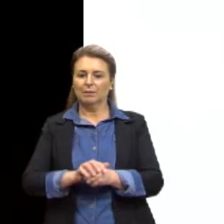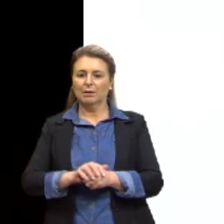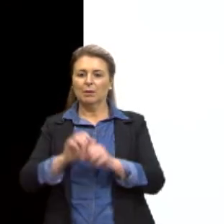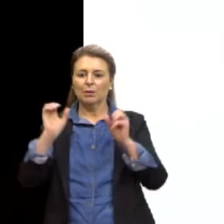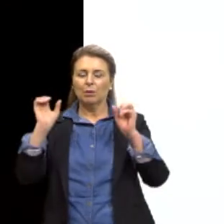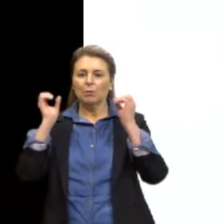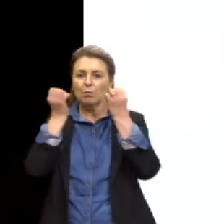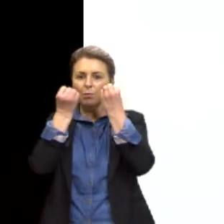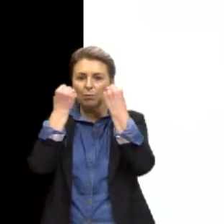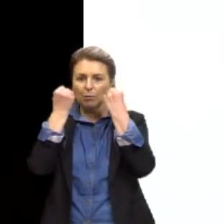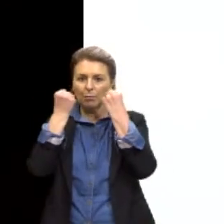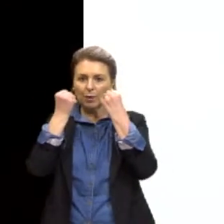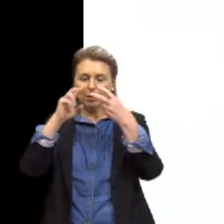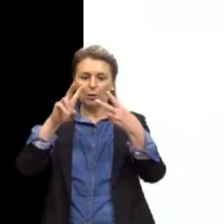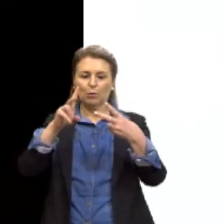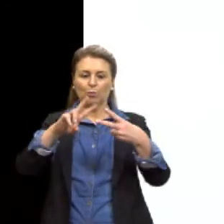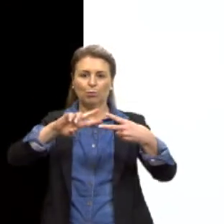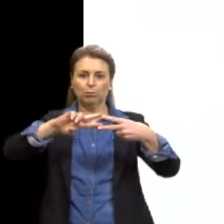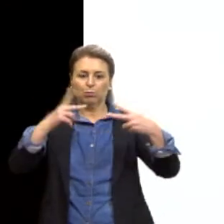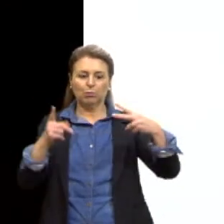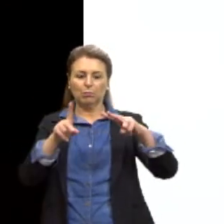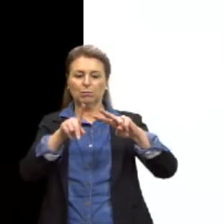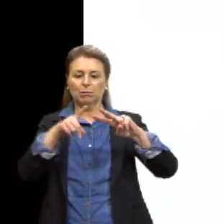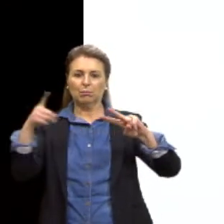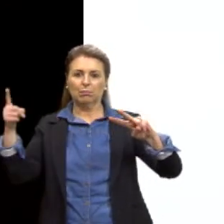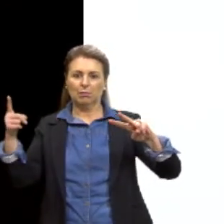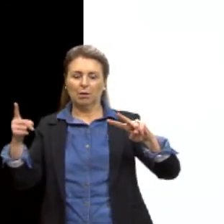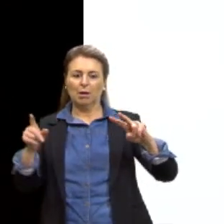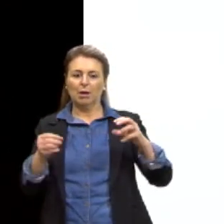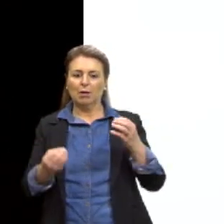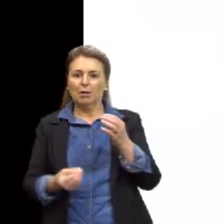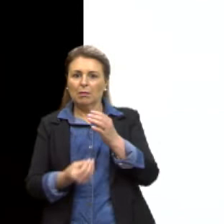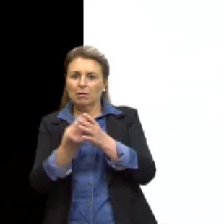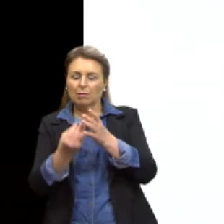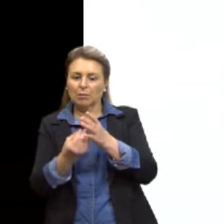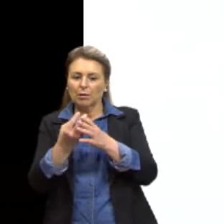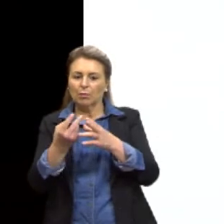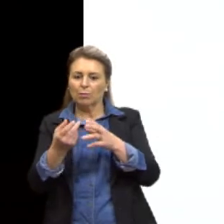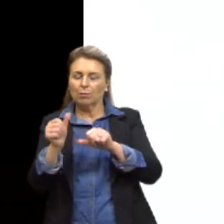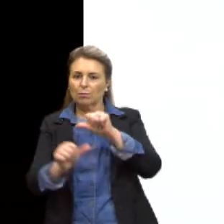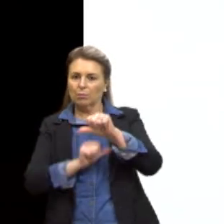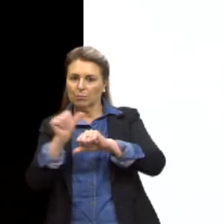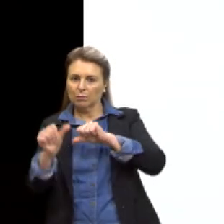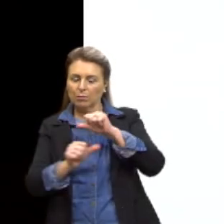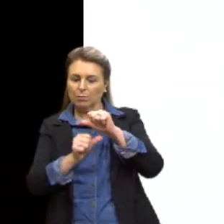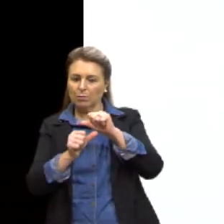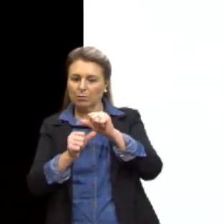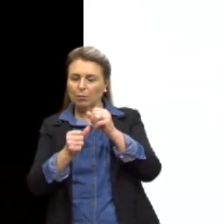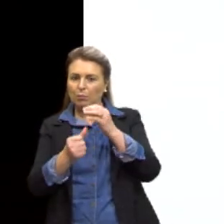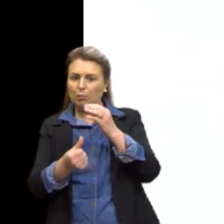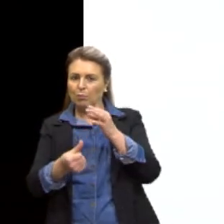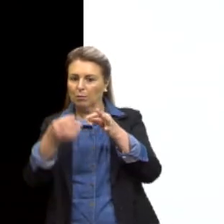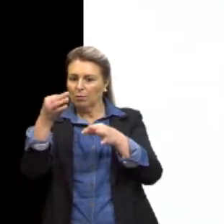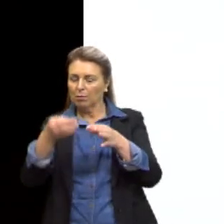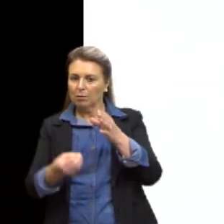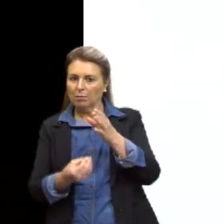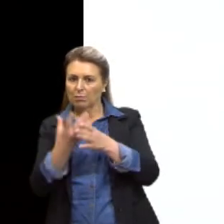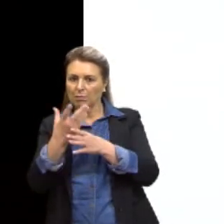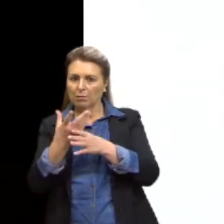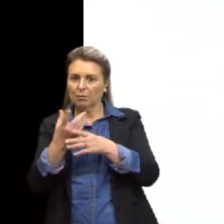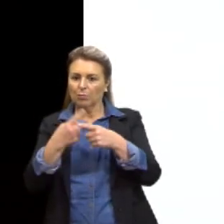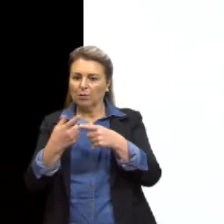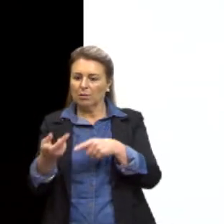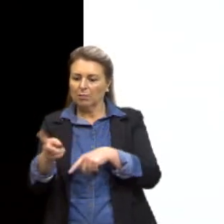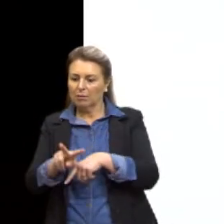transgênico é produzido a partir da manipulação do milho original, com a transferência para este